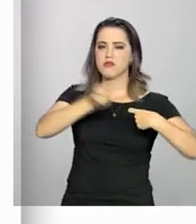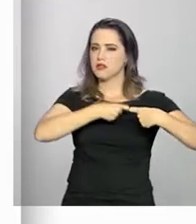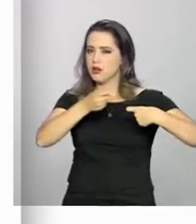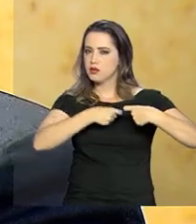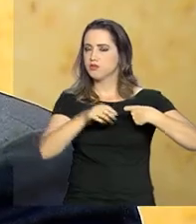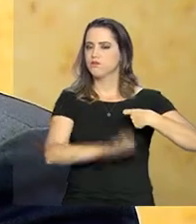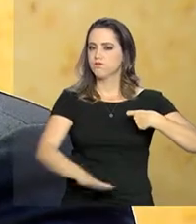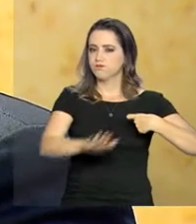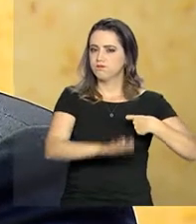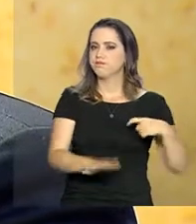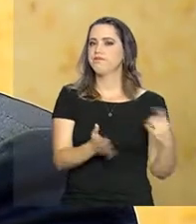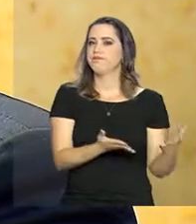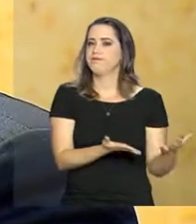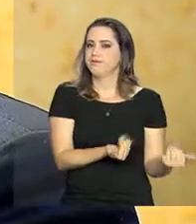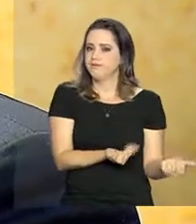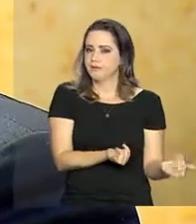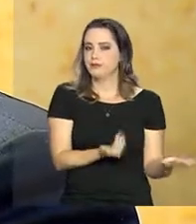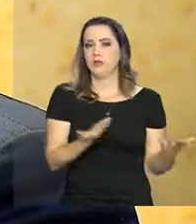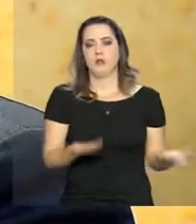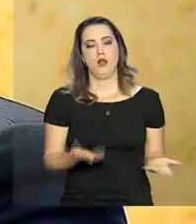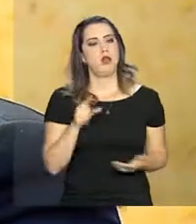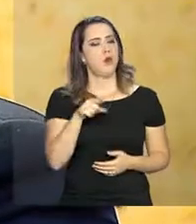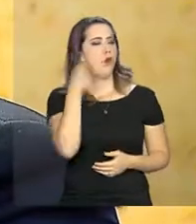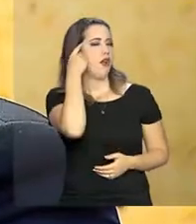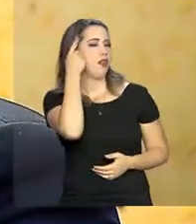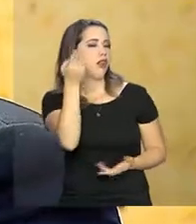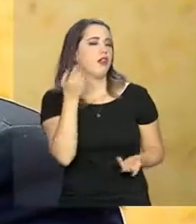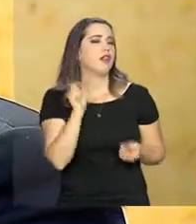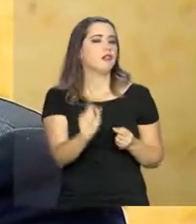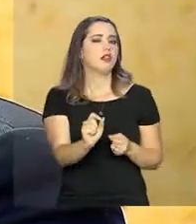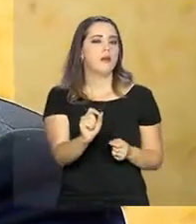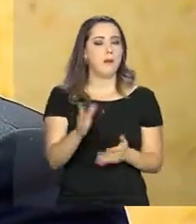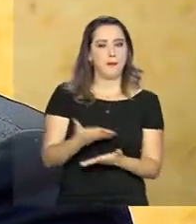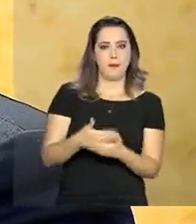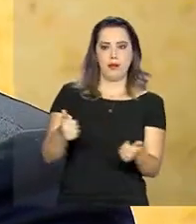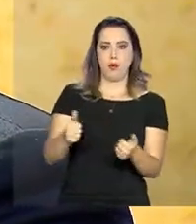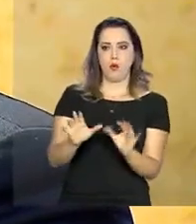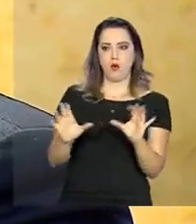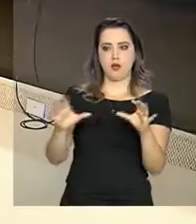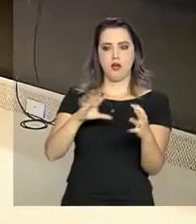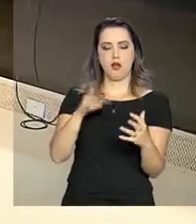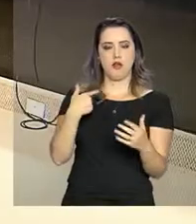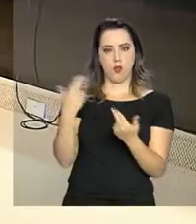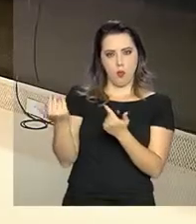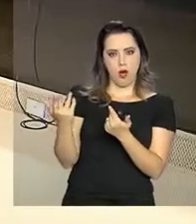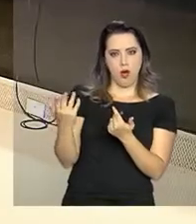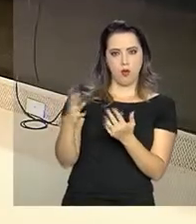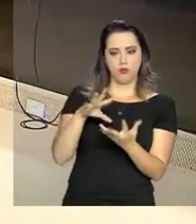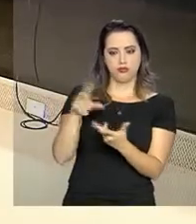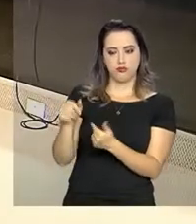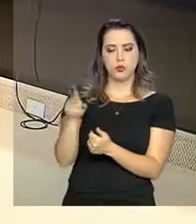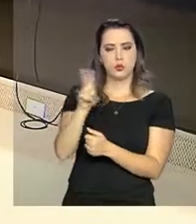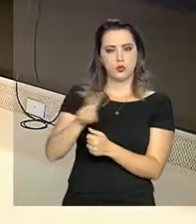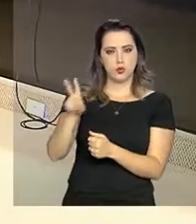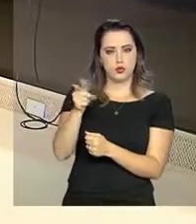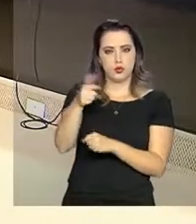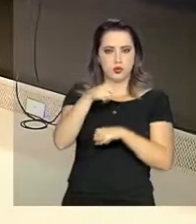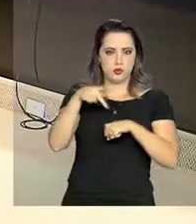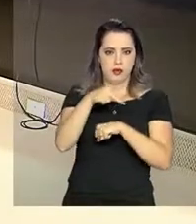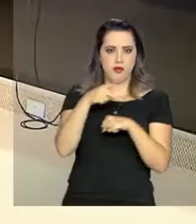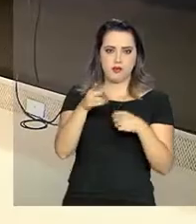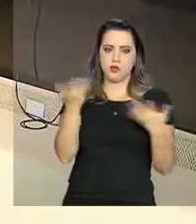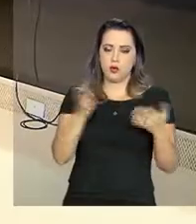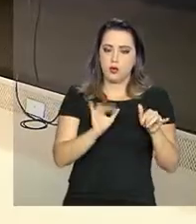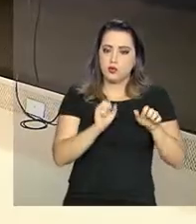adolescentes. A ideia do governo é aproveitar a experiência internacional do The Coach e disseminar a prática entre todas as